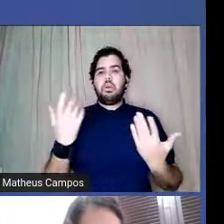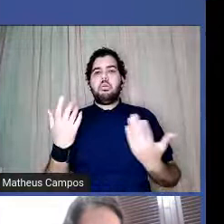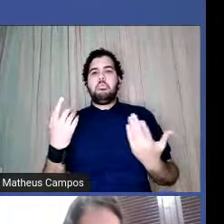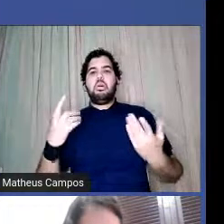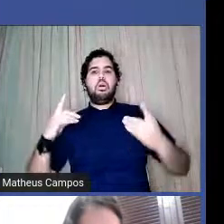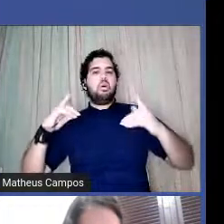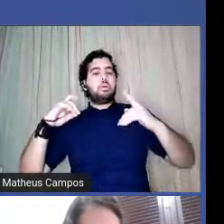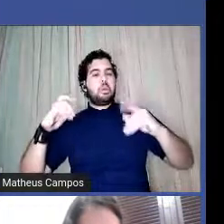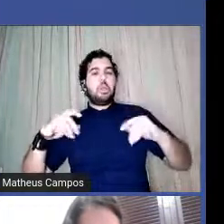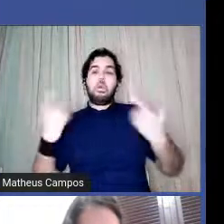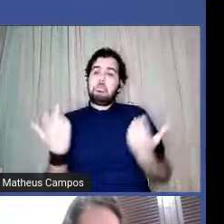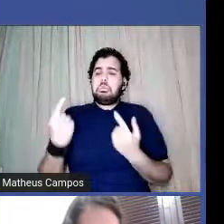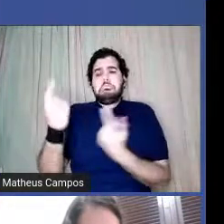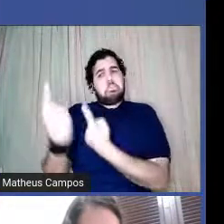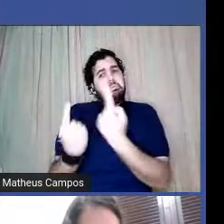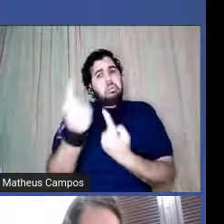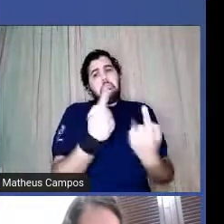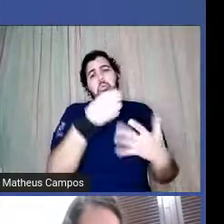isso vai de cada um.